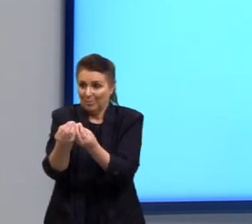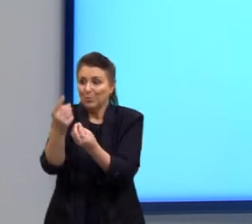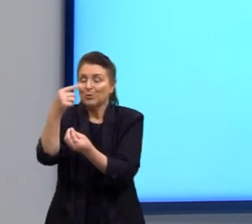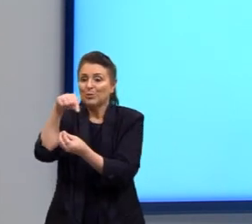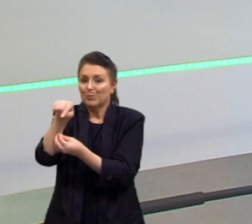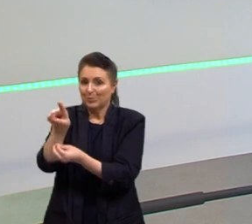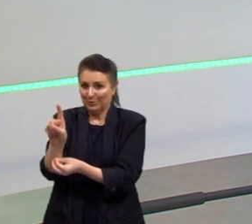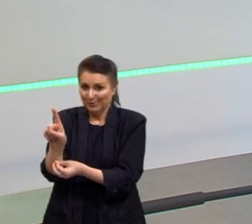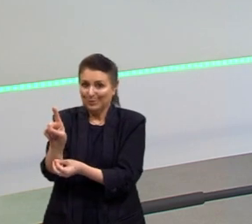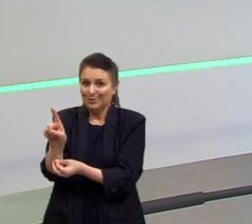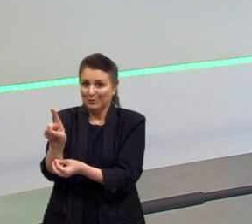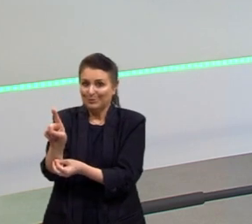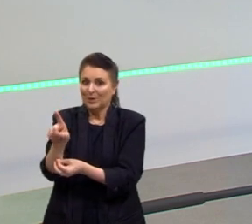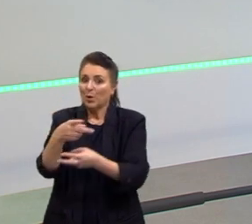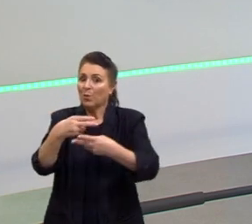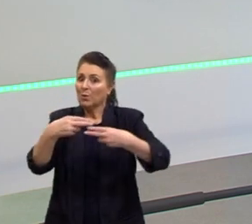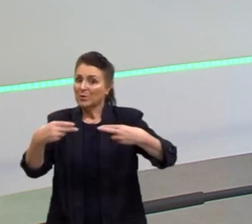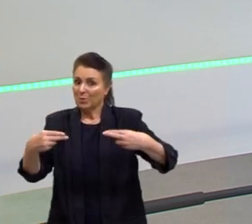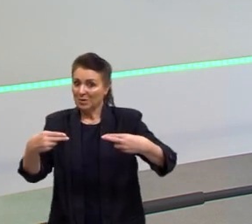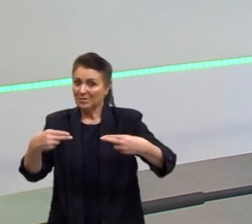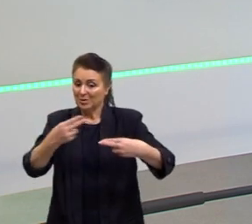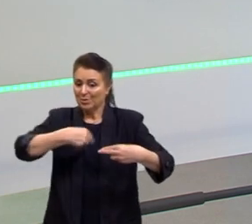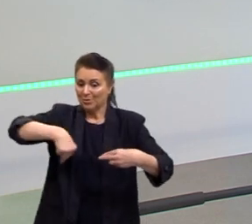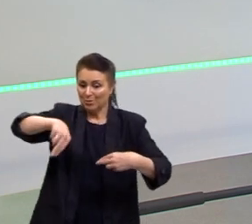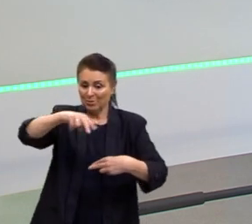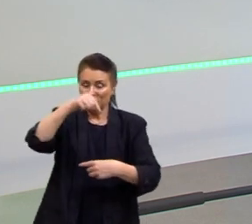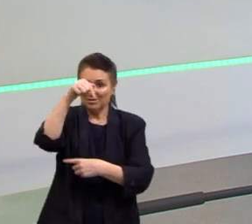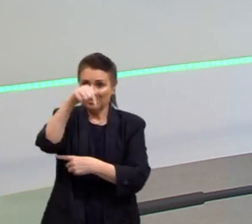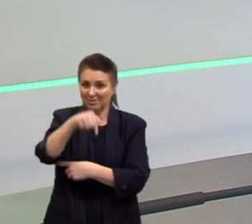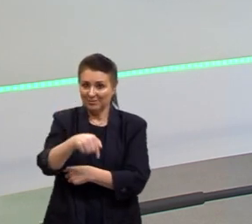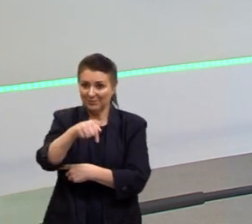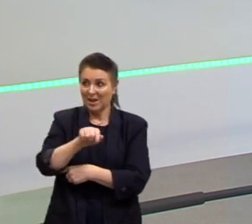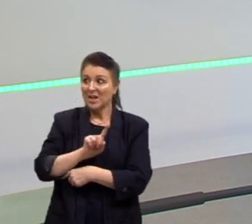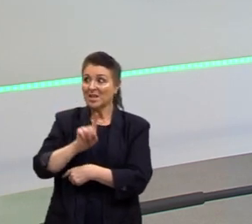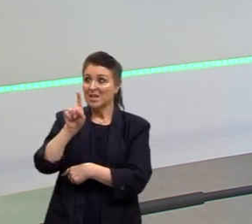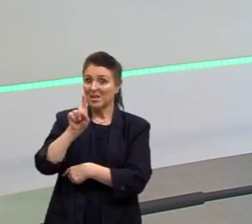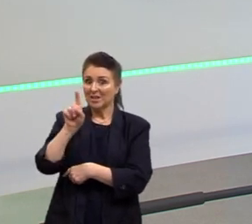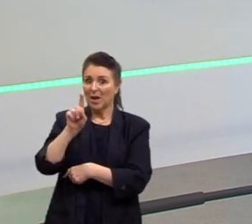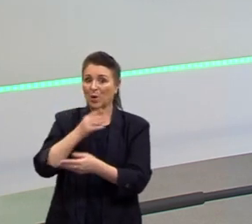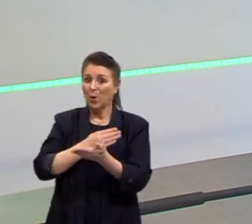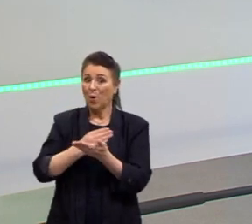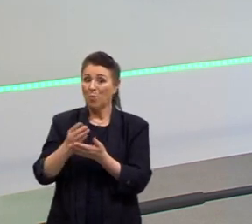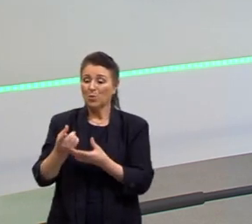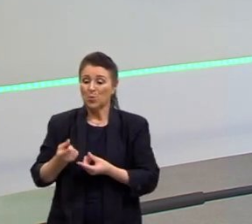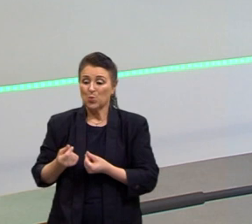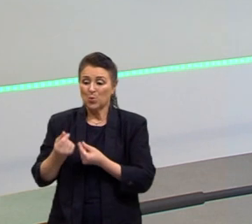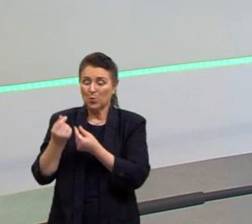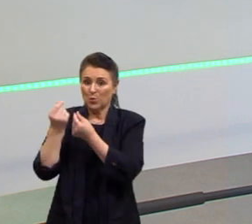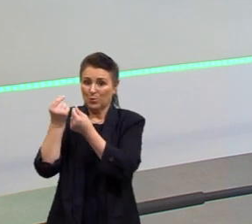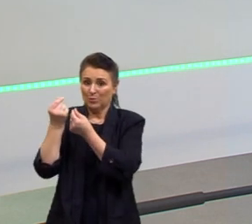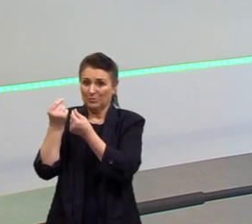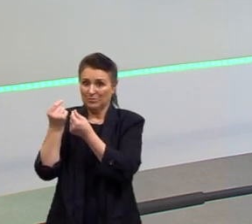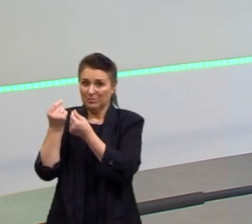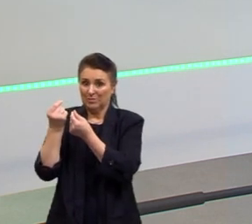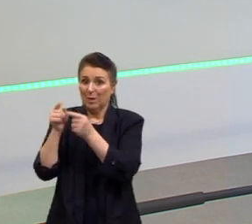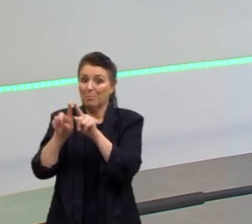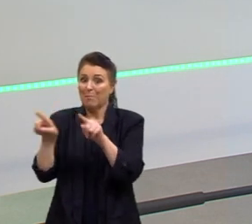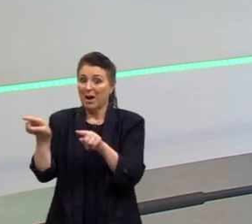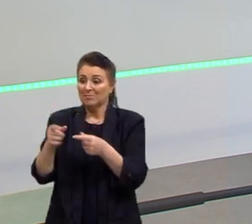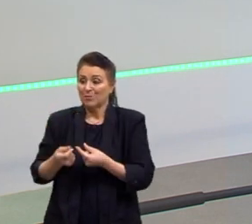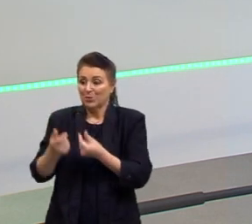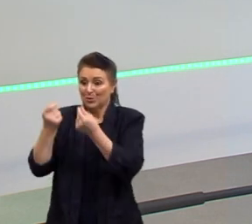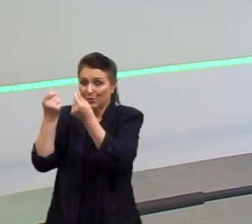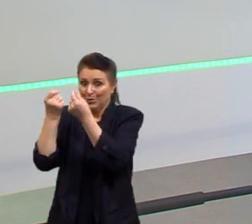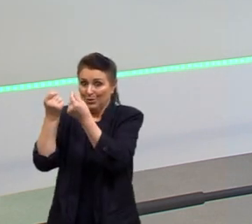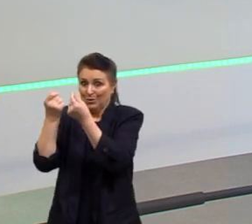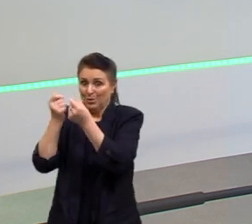nossos bens, desde o início da história, desde a colonização até os dias atuais. Nós continuamos